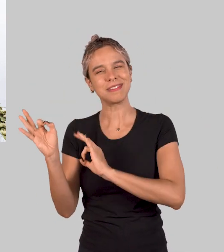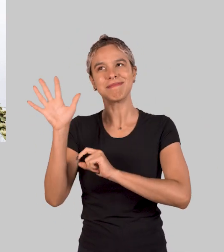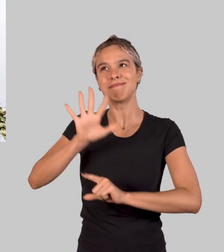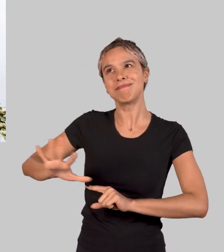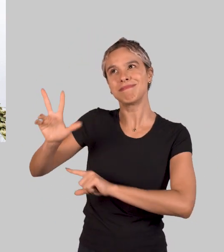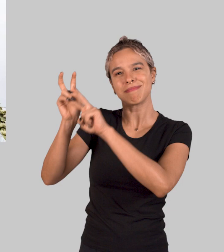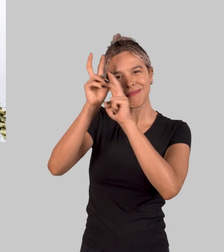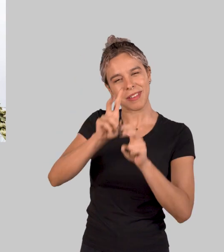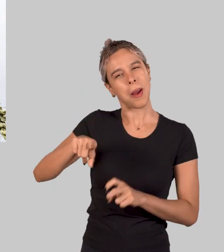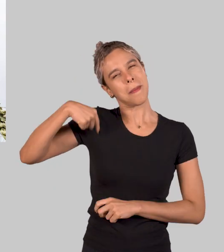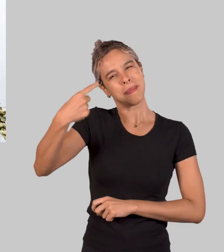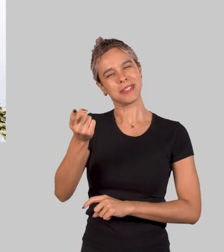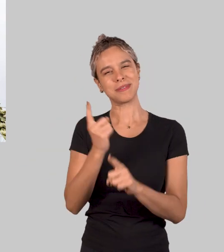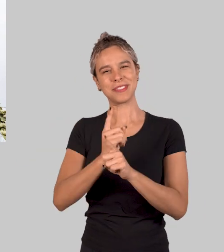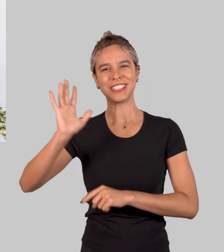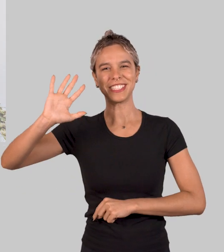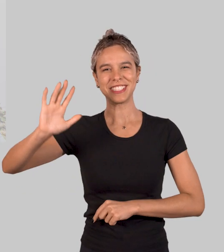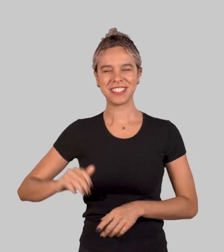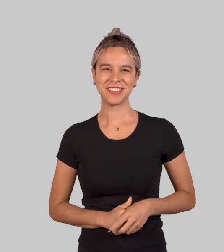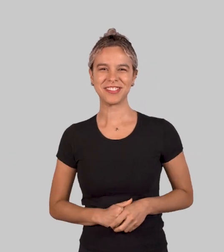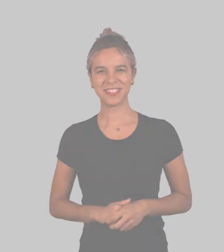essa leitura de imagem. Até a próxima!